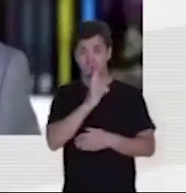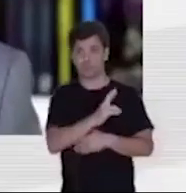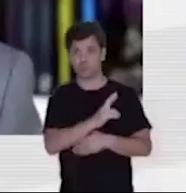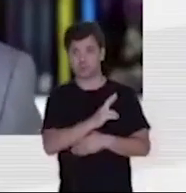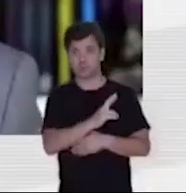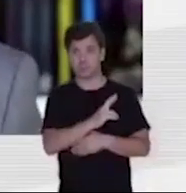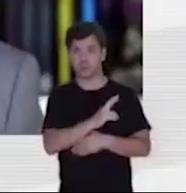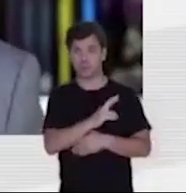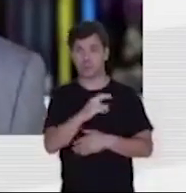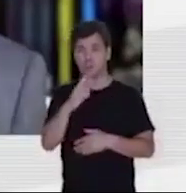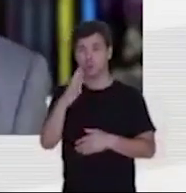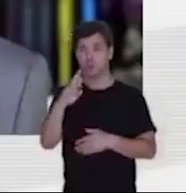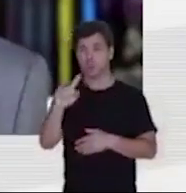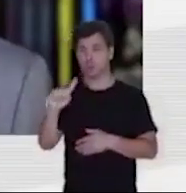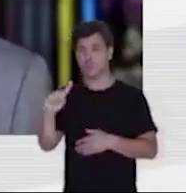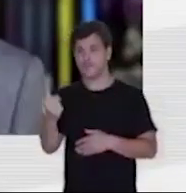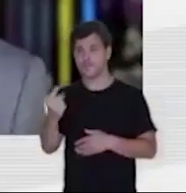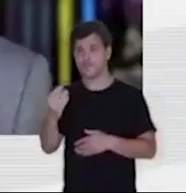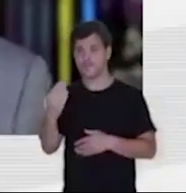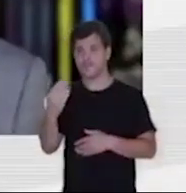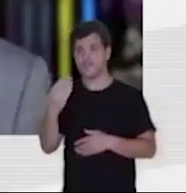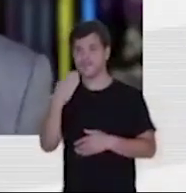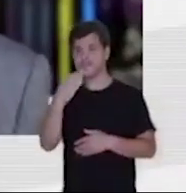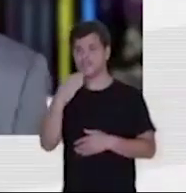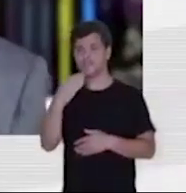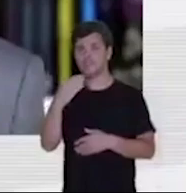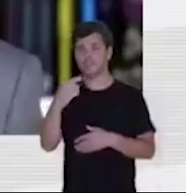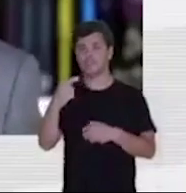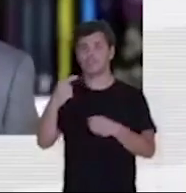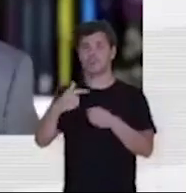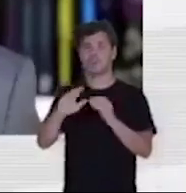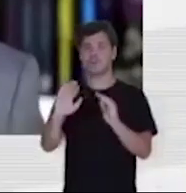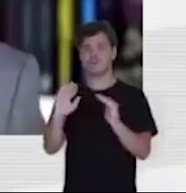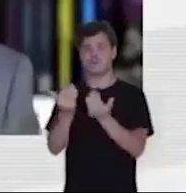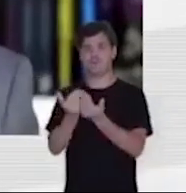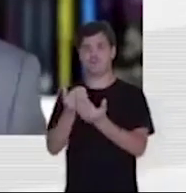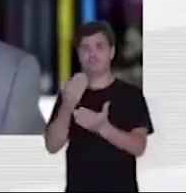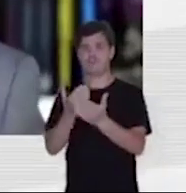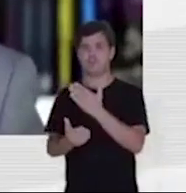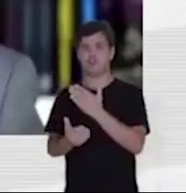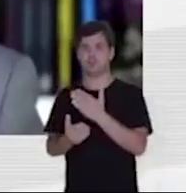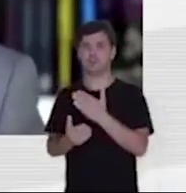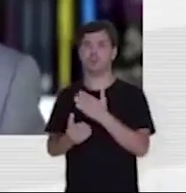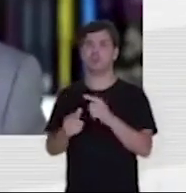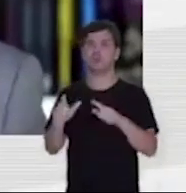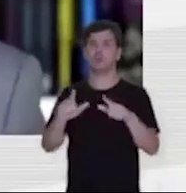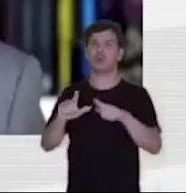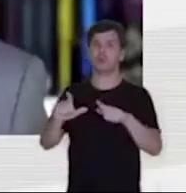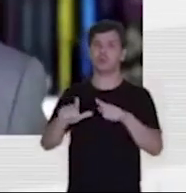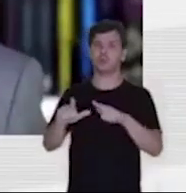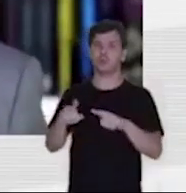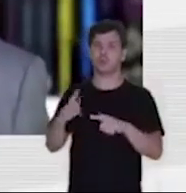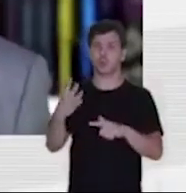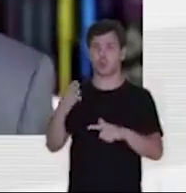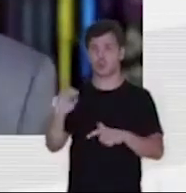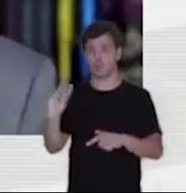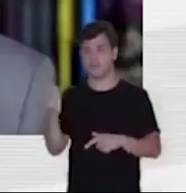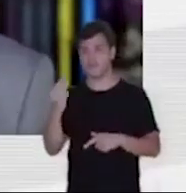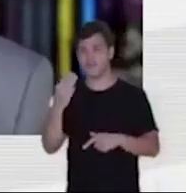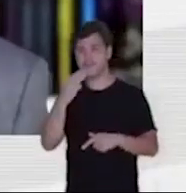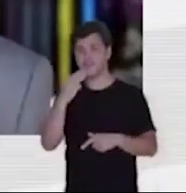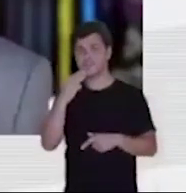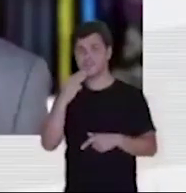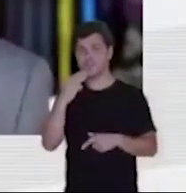por 4 milhões e 400 mil postos de trabalho perdidos nesse país. Foram 4 milhões e